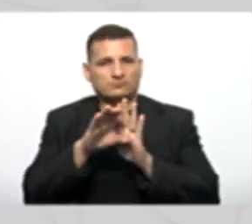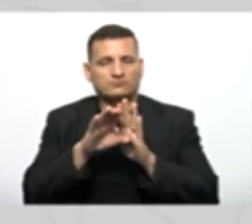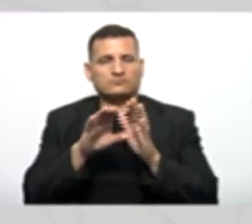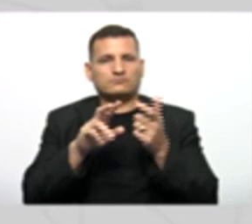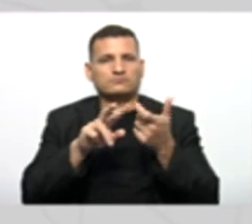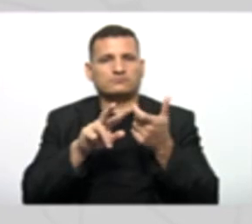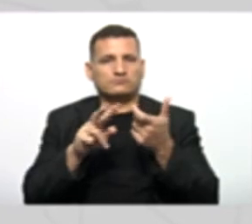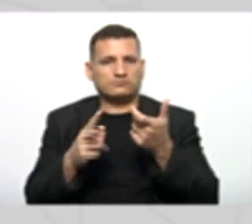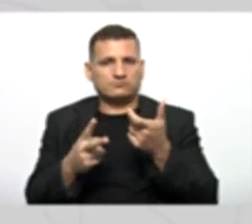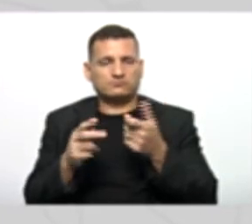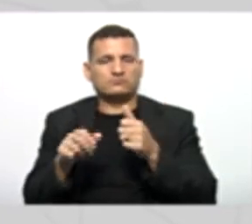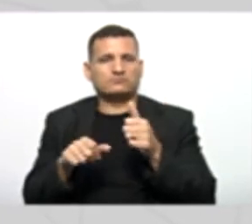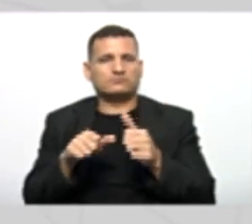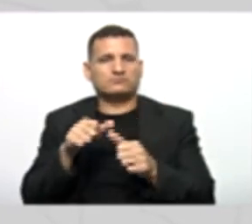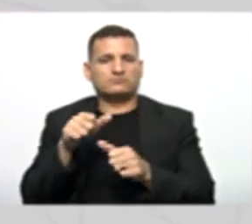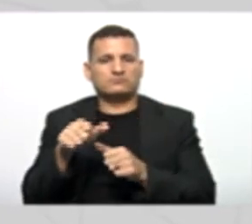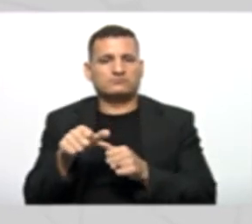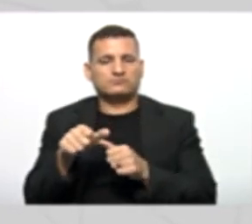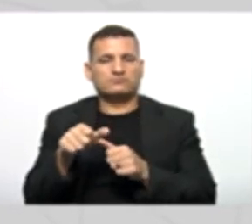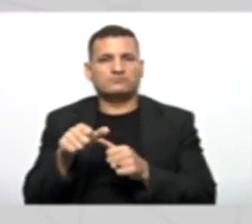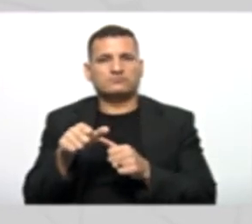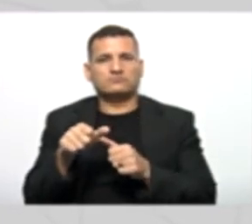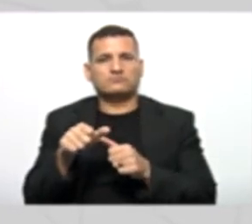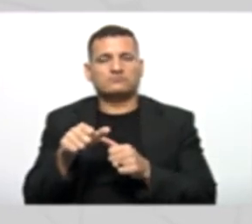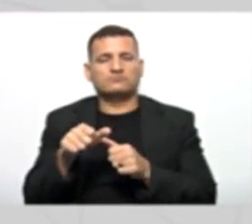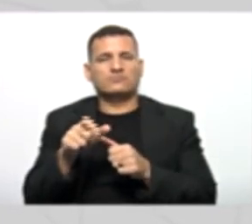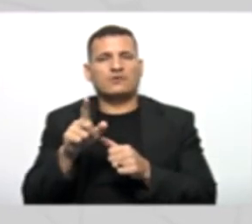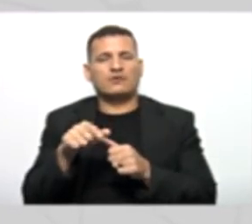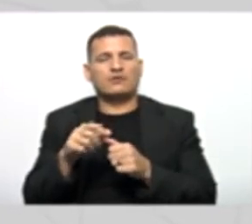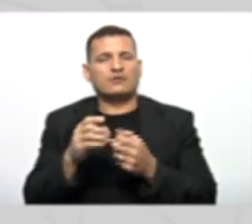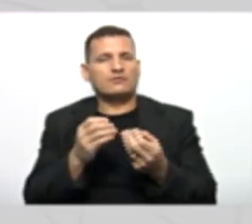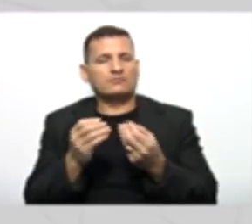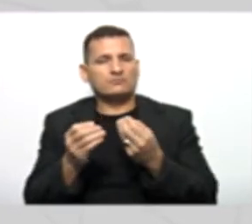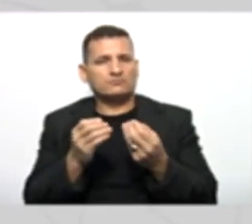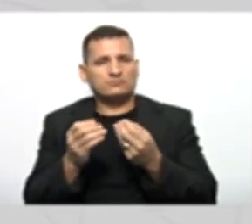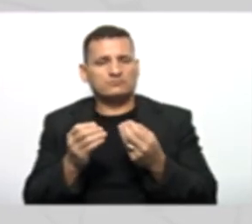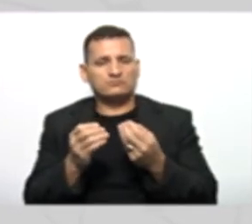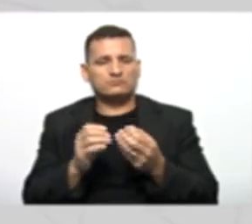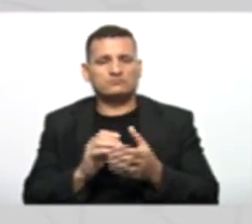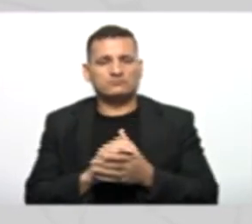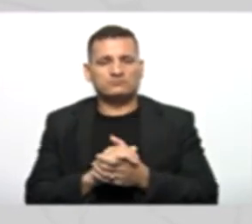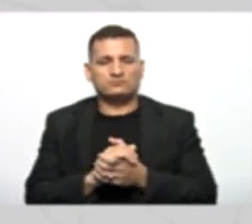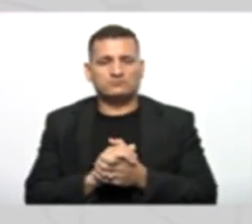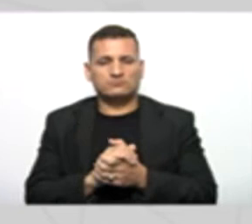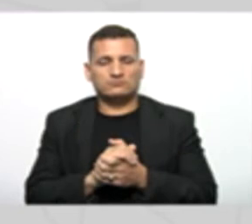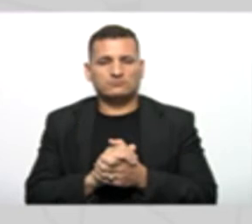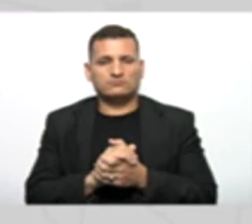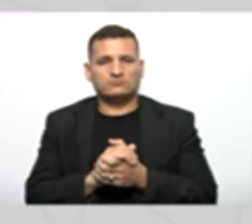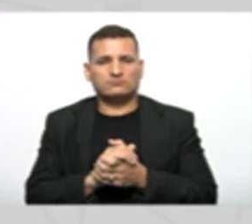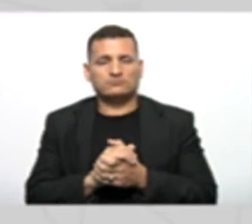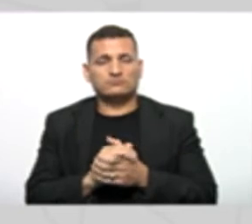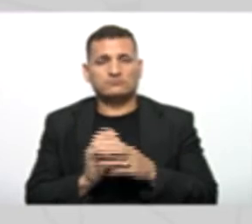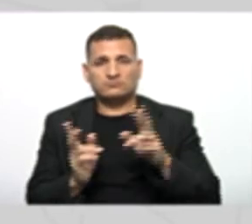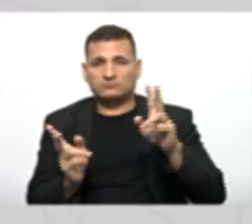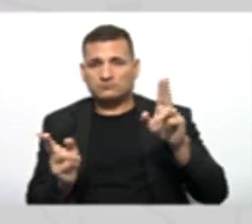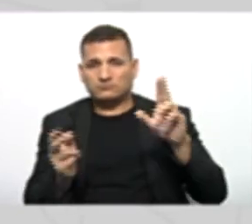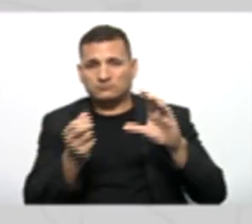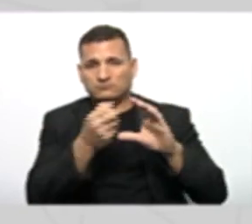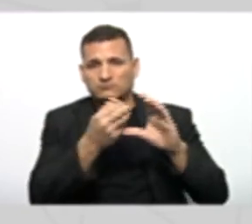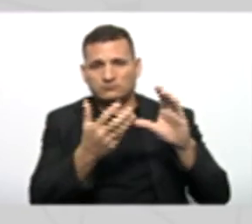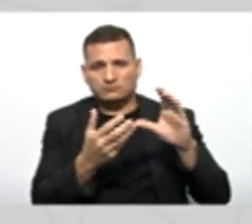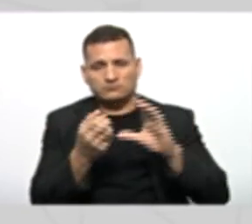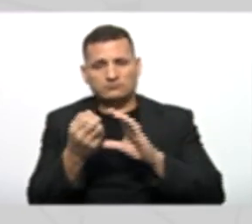Diz Que Ele funciona Como um mecanismo Que permite Que atributos Iguais De classes